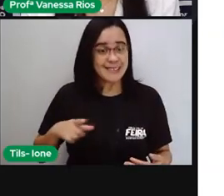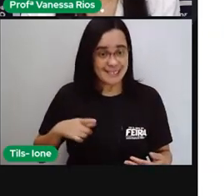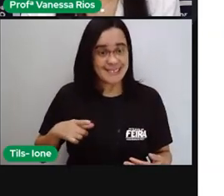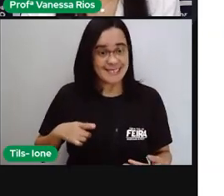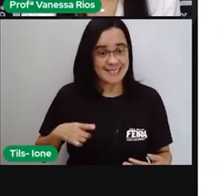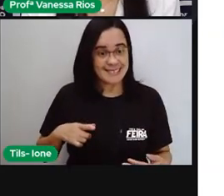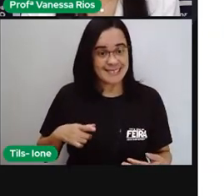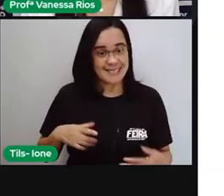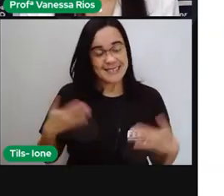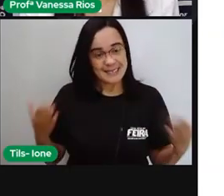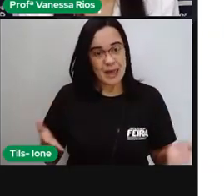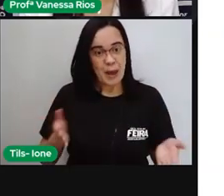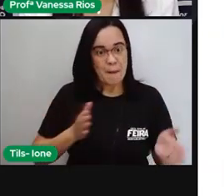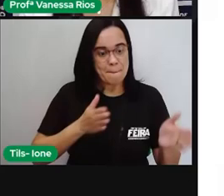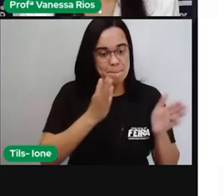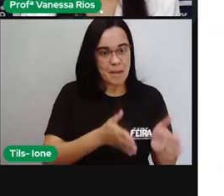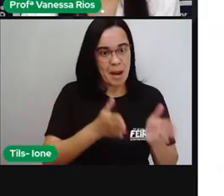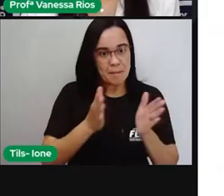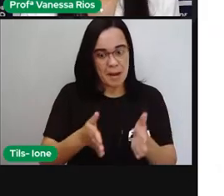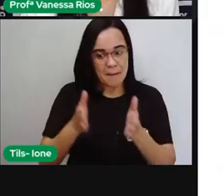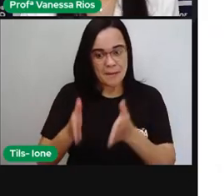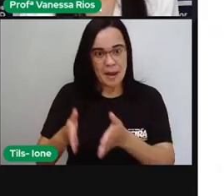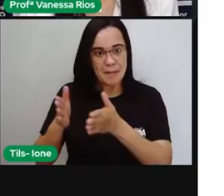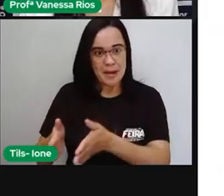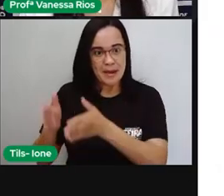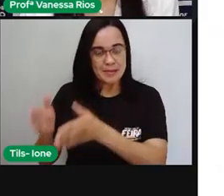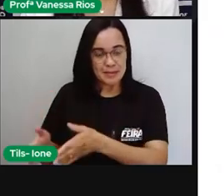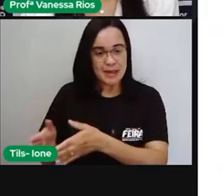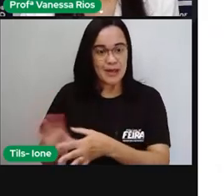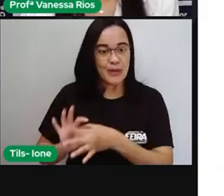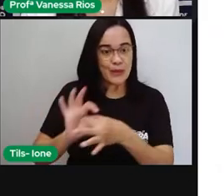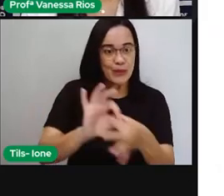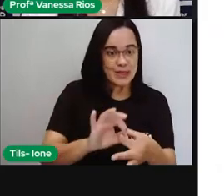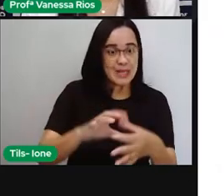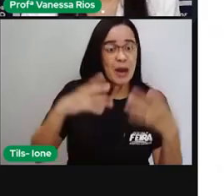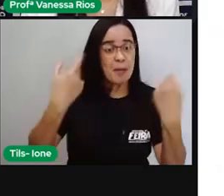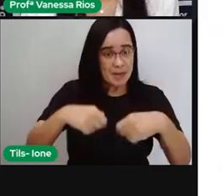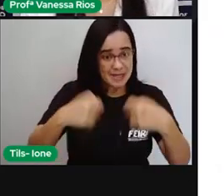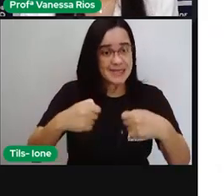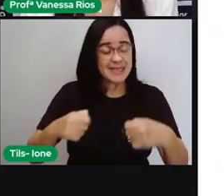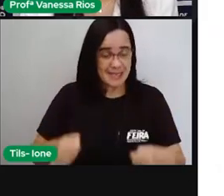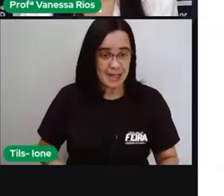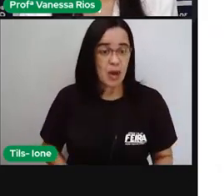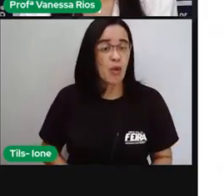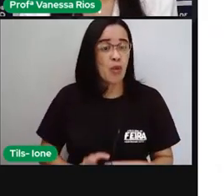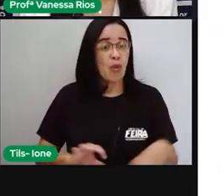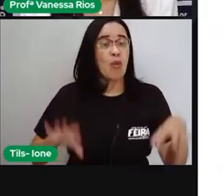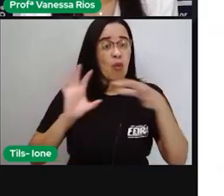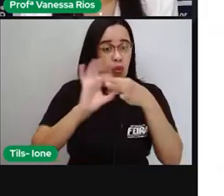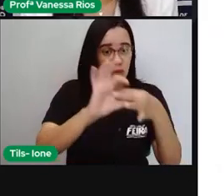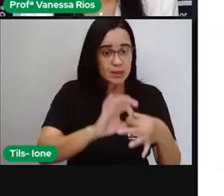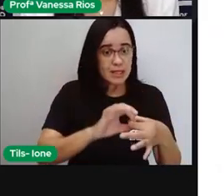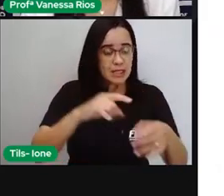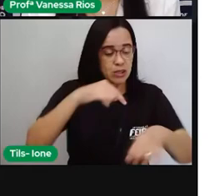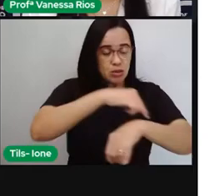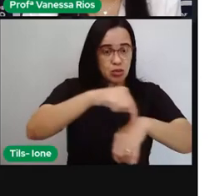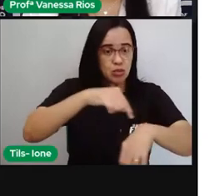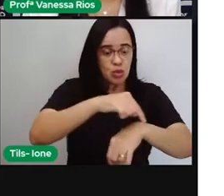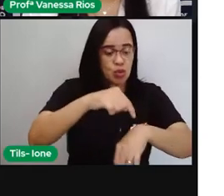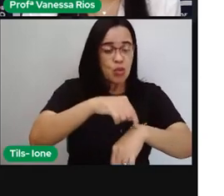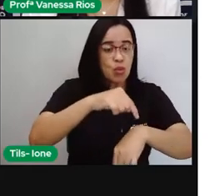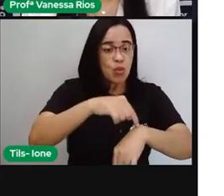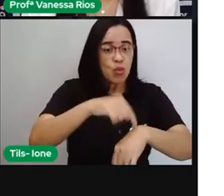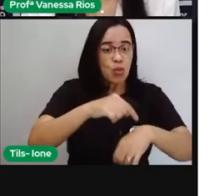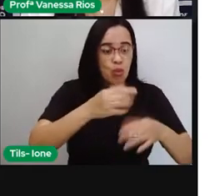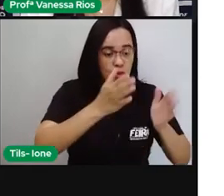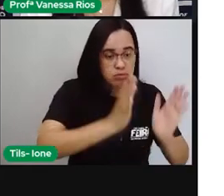nessa trajetória né nesse contexto a gente pensa em uma ordem cronológica então vai